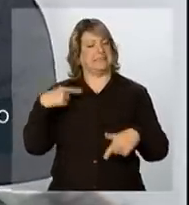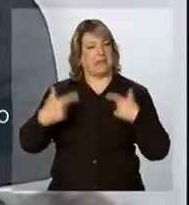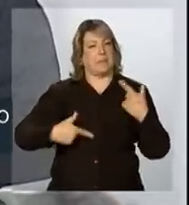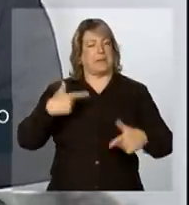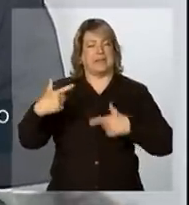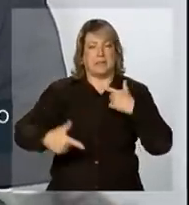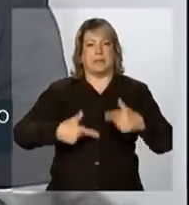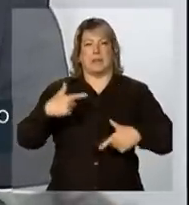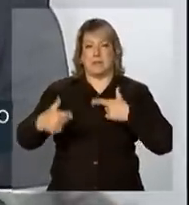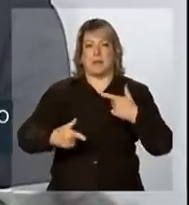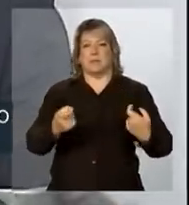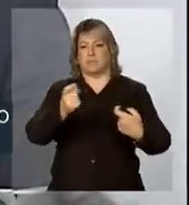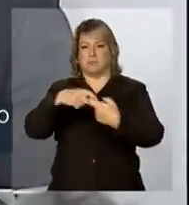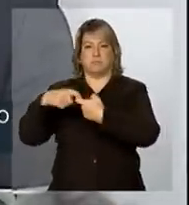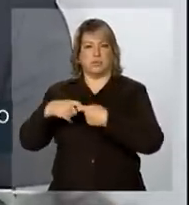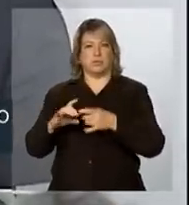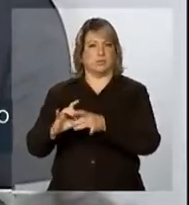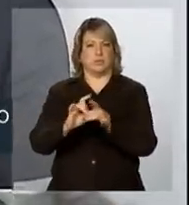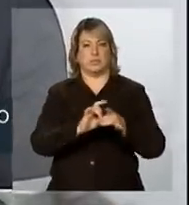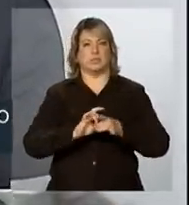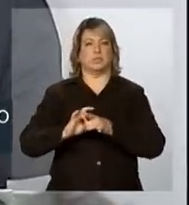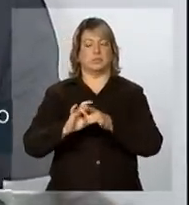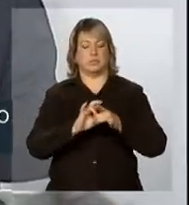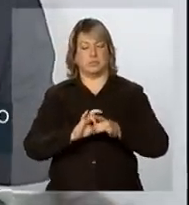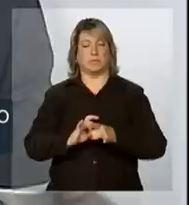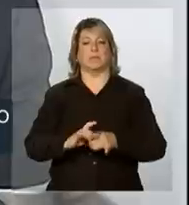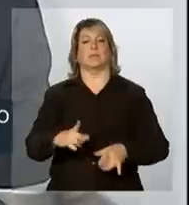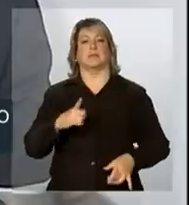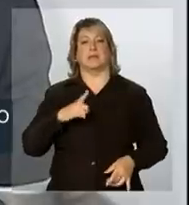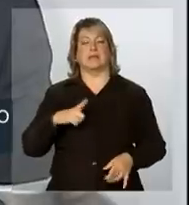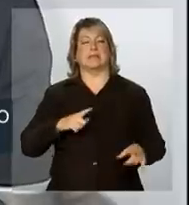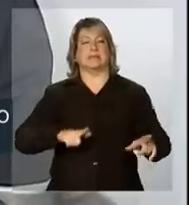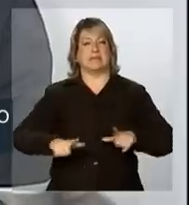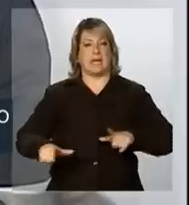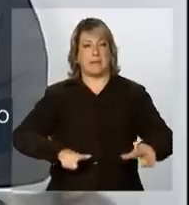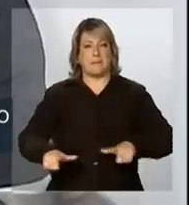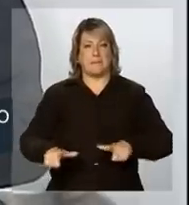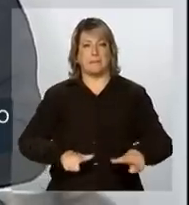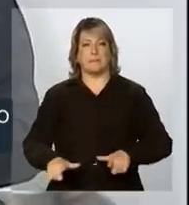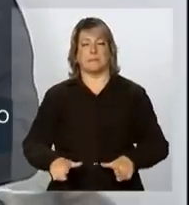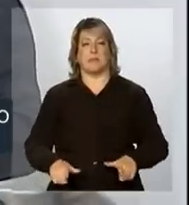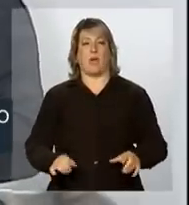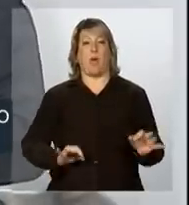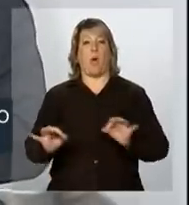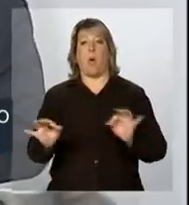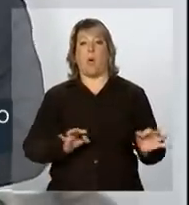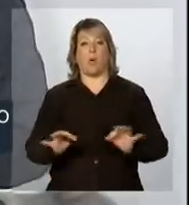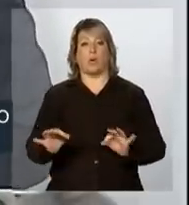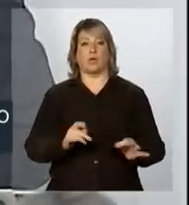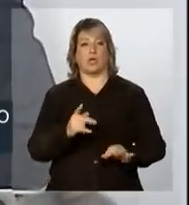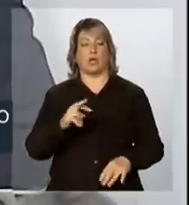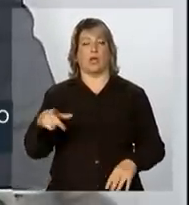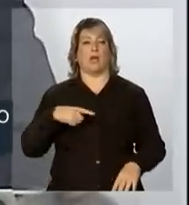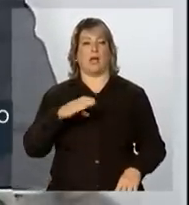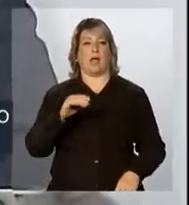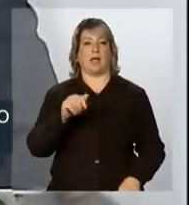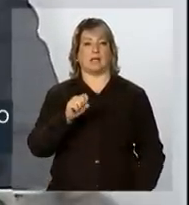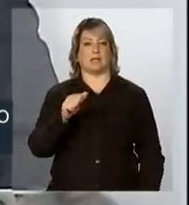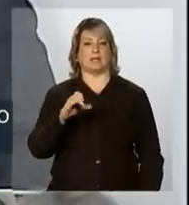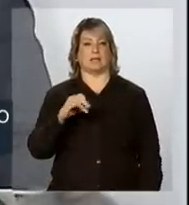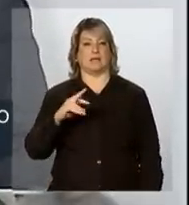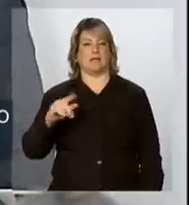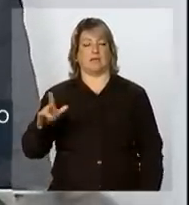trabalhar de forma estreita, de forma parceira, sob a coordenação geral da Casa Civil da Presidência da